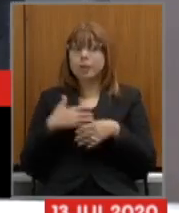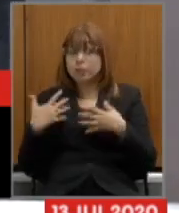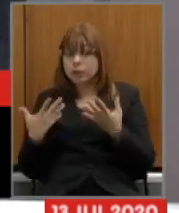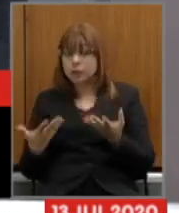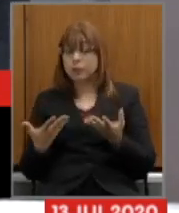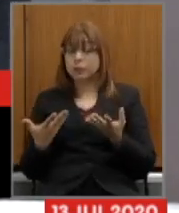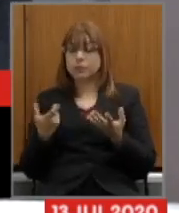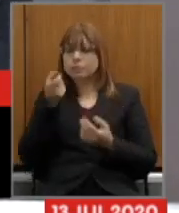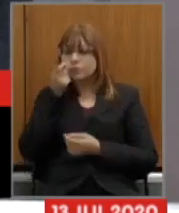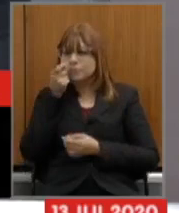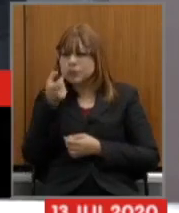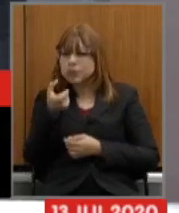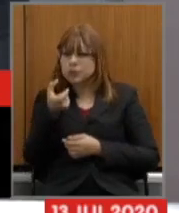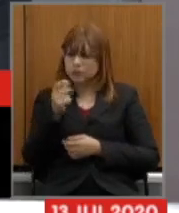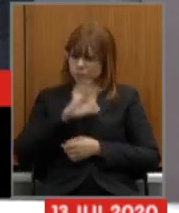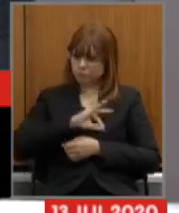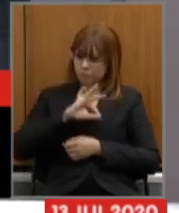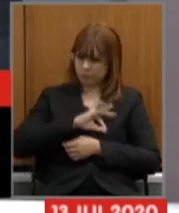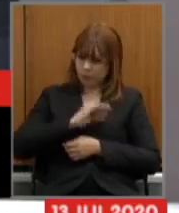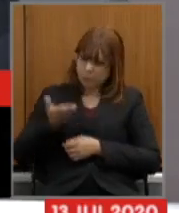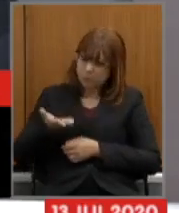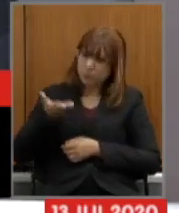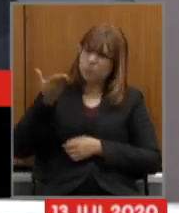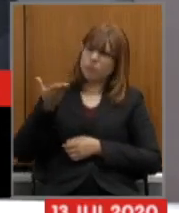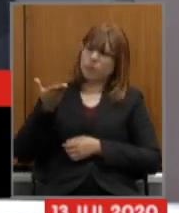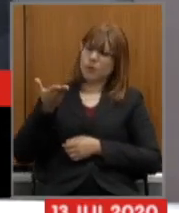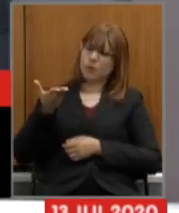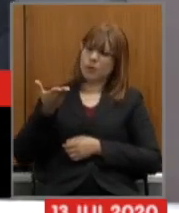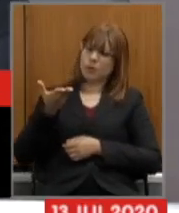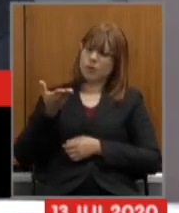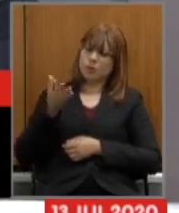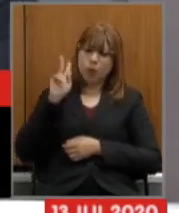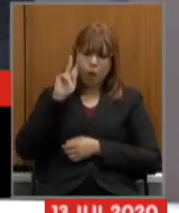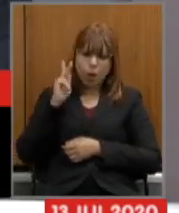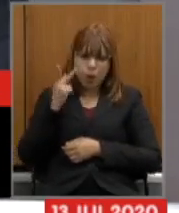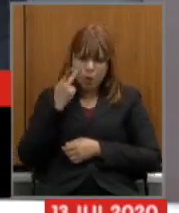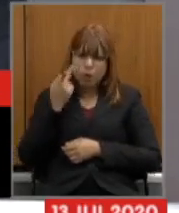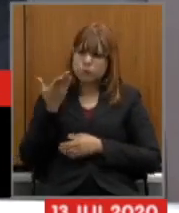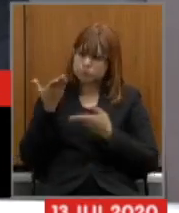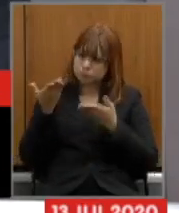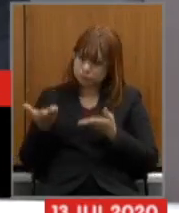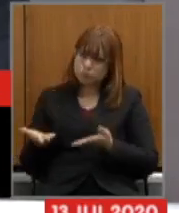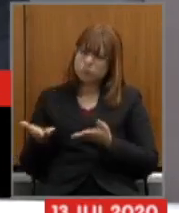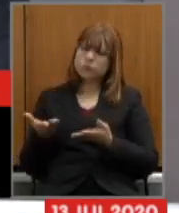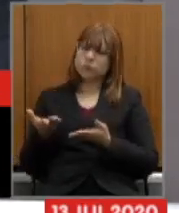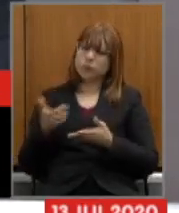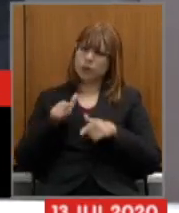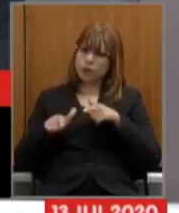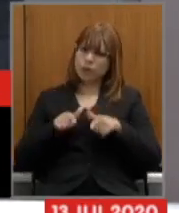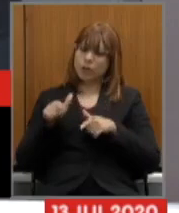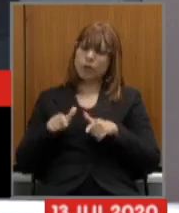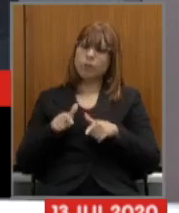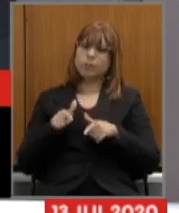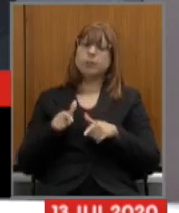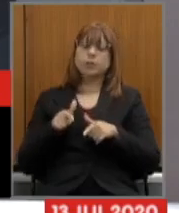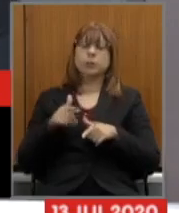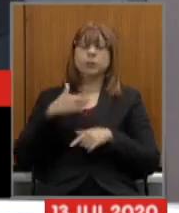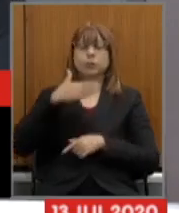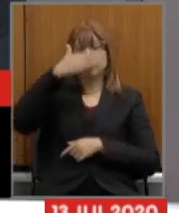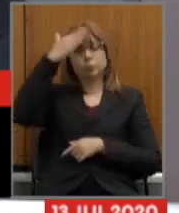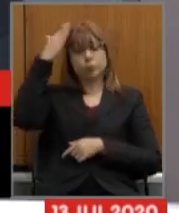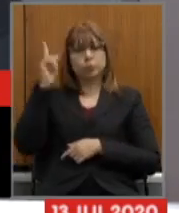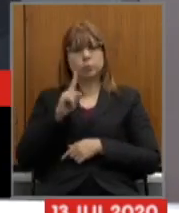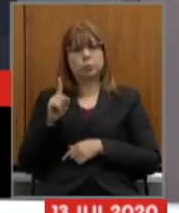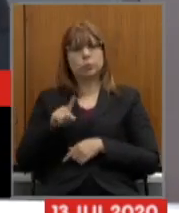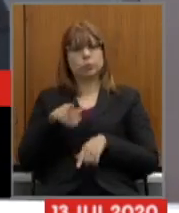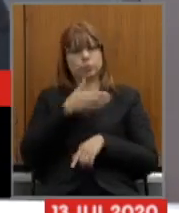interesse em remunerar melhor em reconhecer o serviço dos servidores estaduais o governador Romeu Zema e o governo do